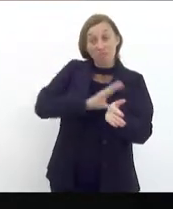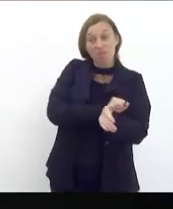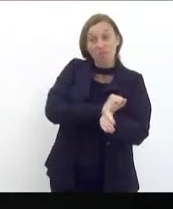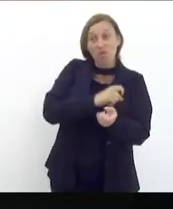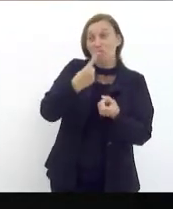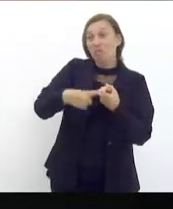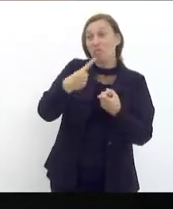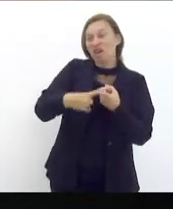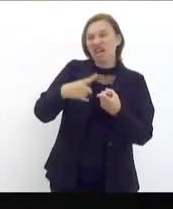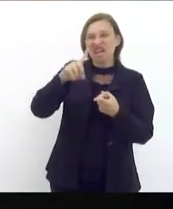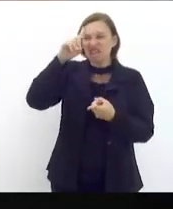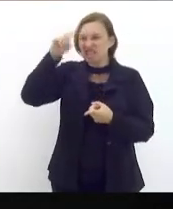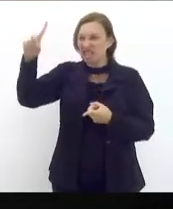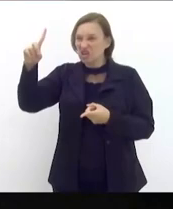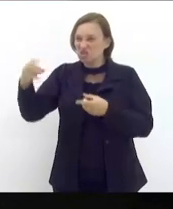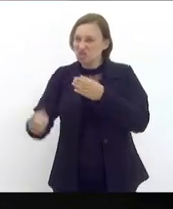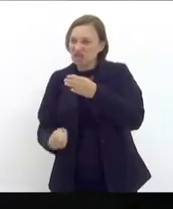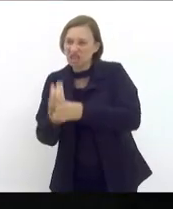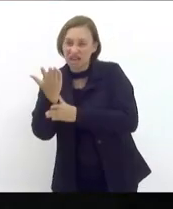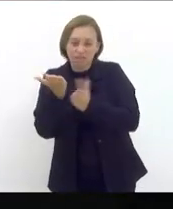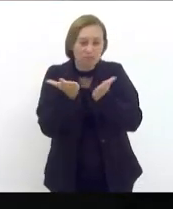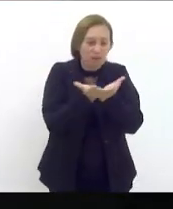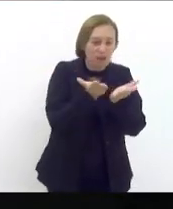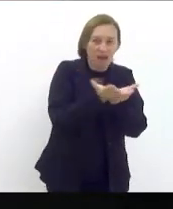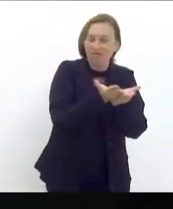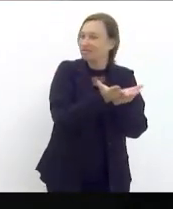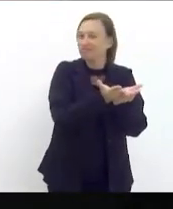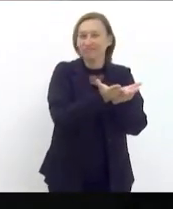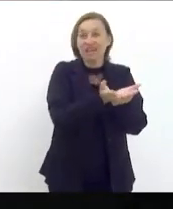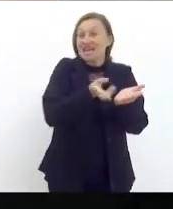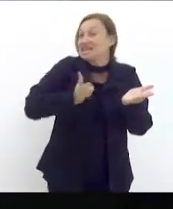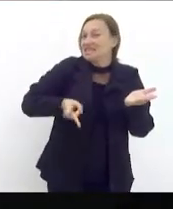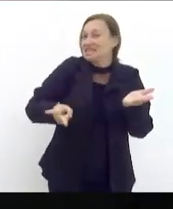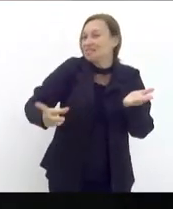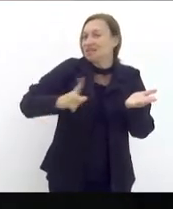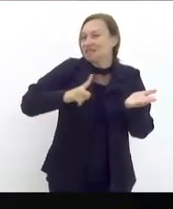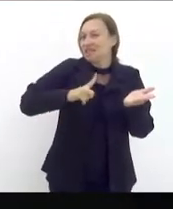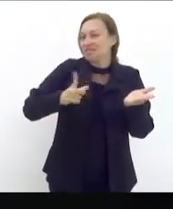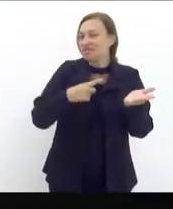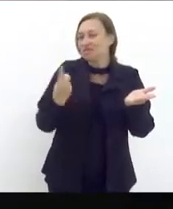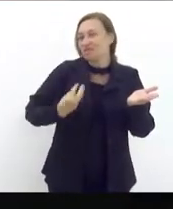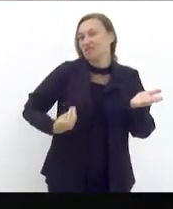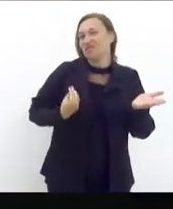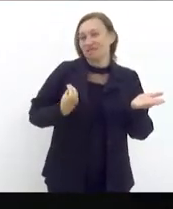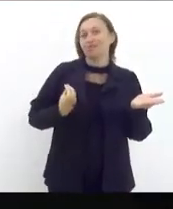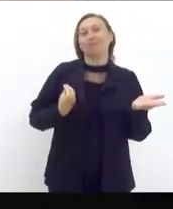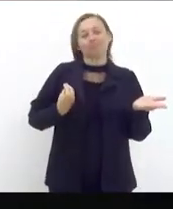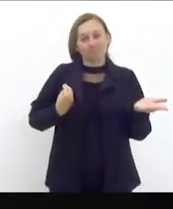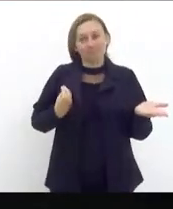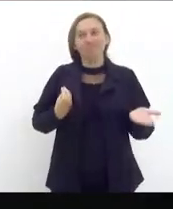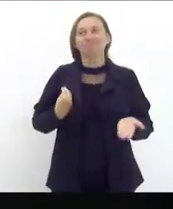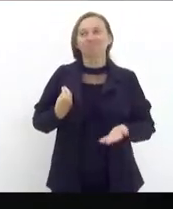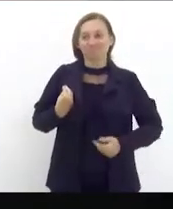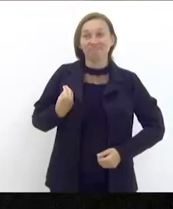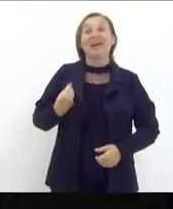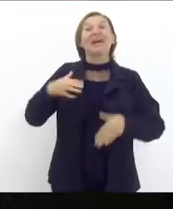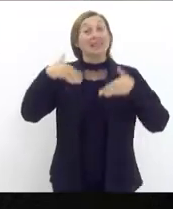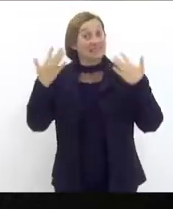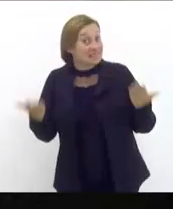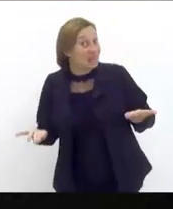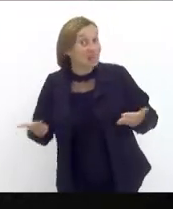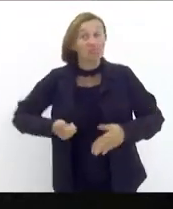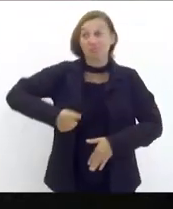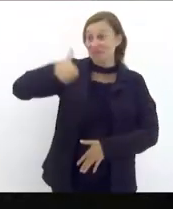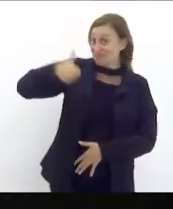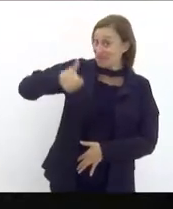Deus não foi criado pela Bíblia ele sempre existiu isso então primeiro